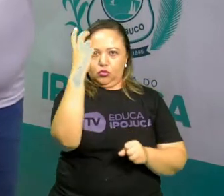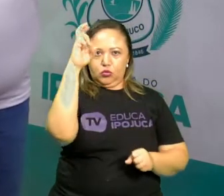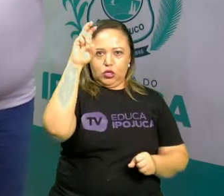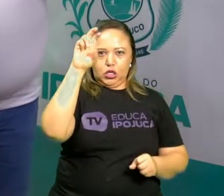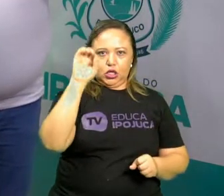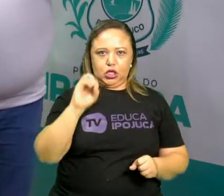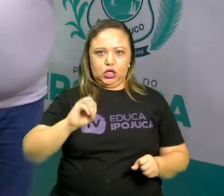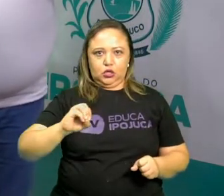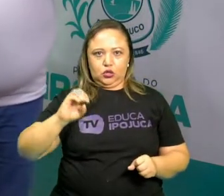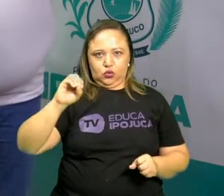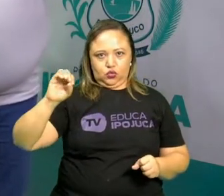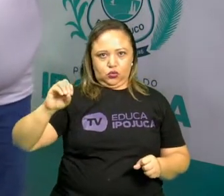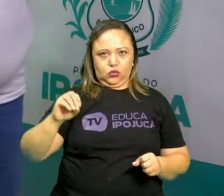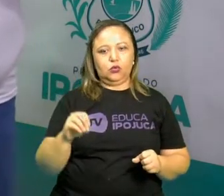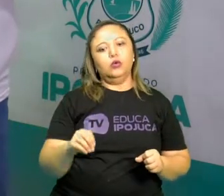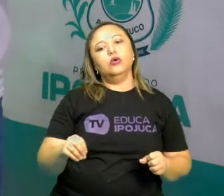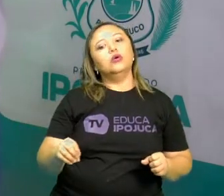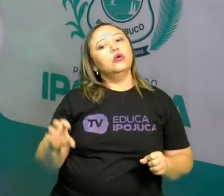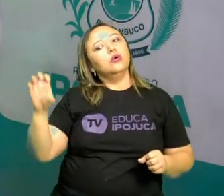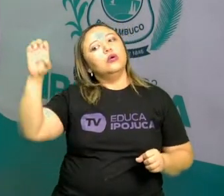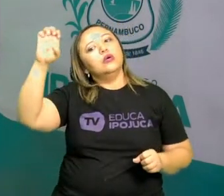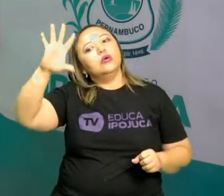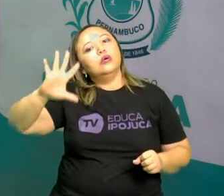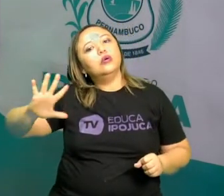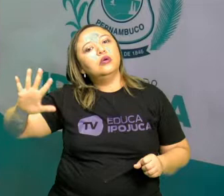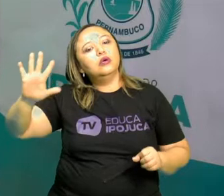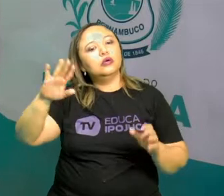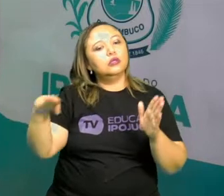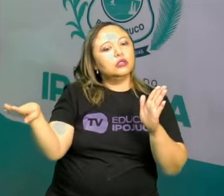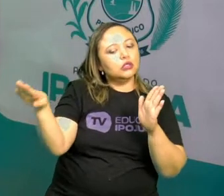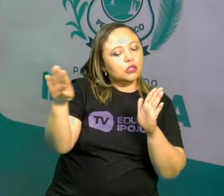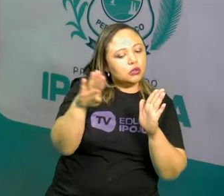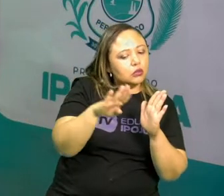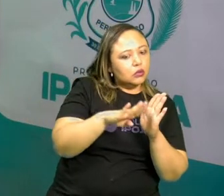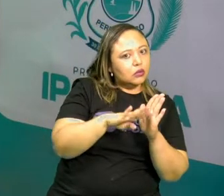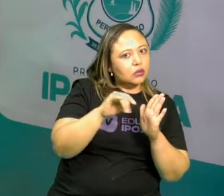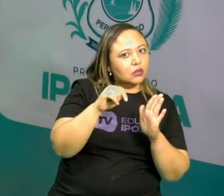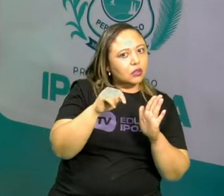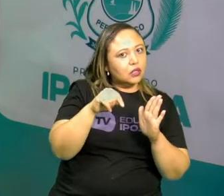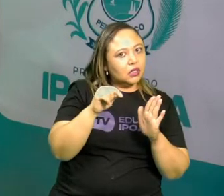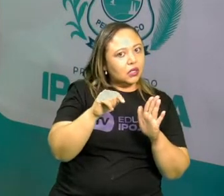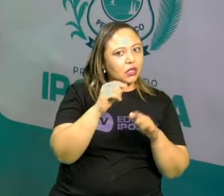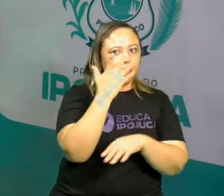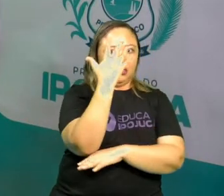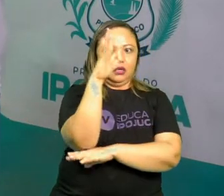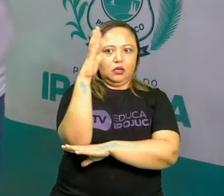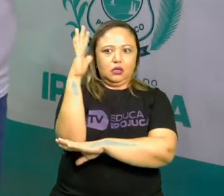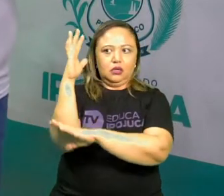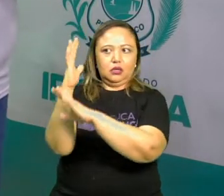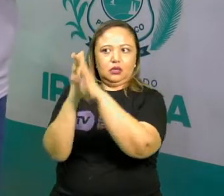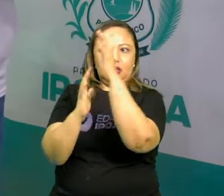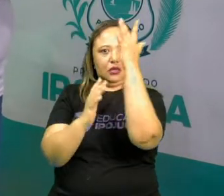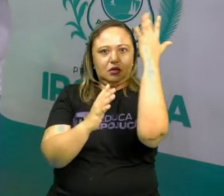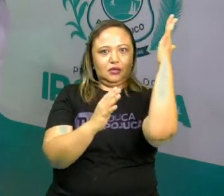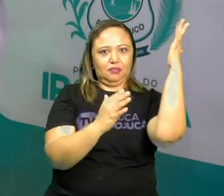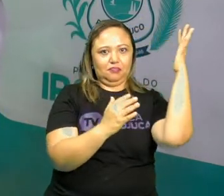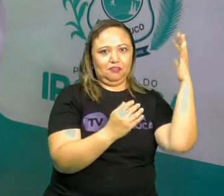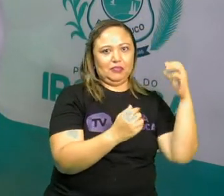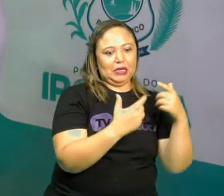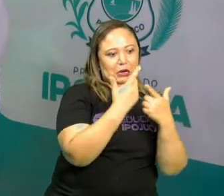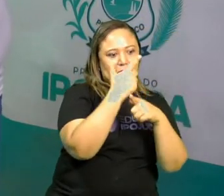europeus chegaram aqui, nós tínhamos um bioma, a Mata Atlântica, bem denso,